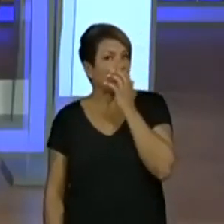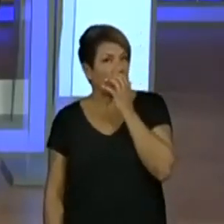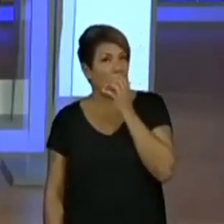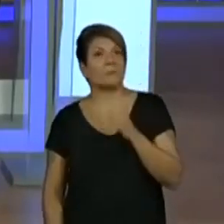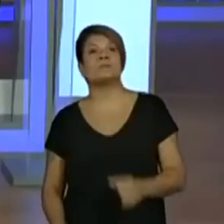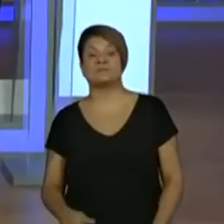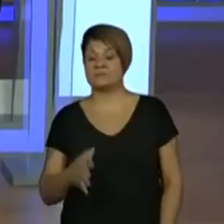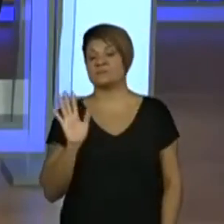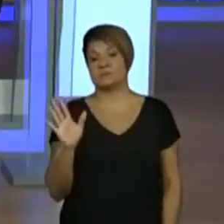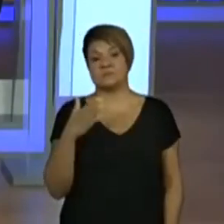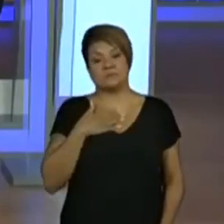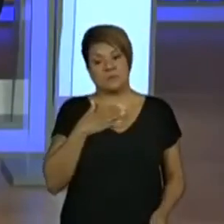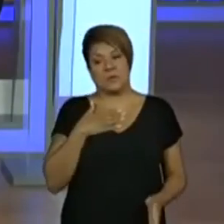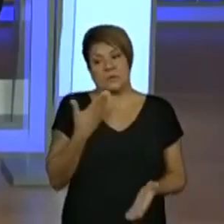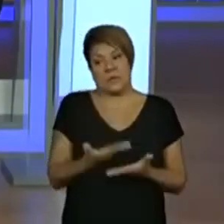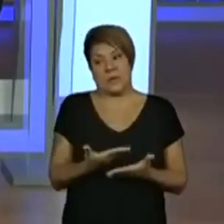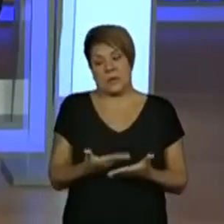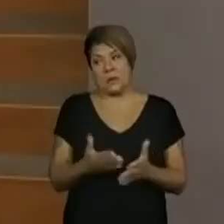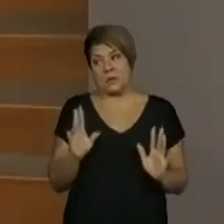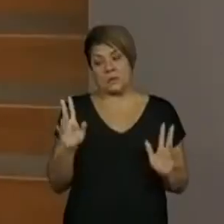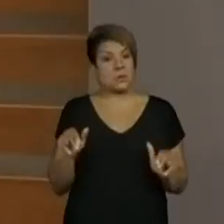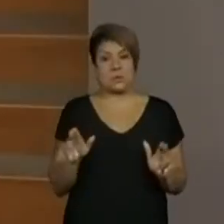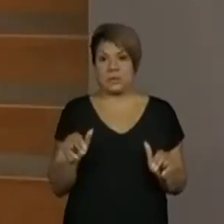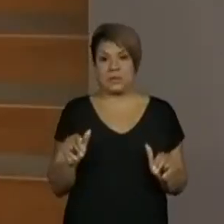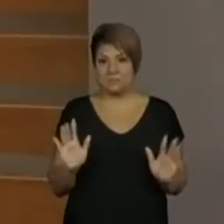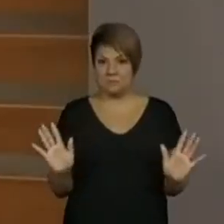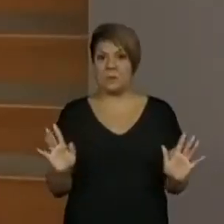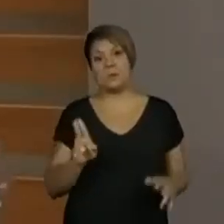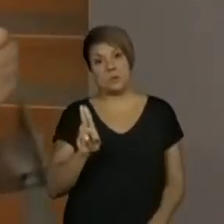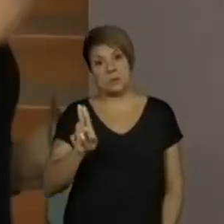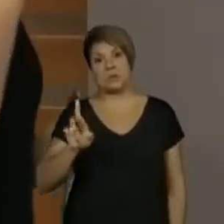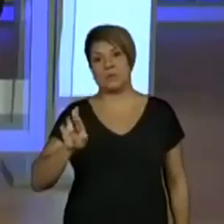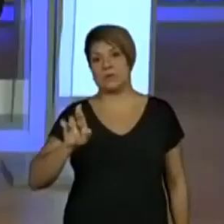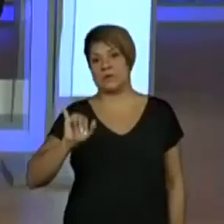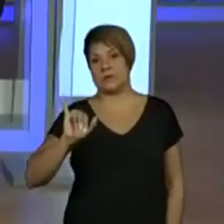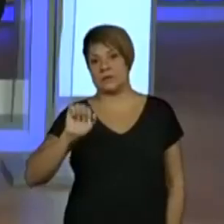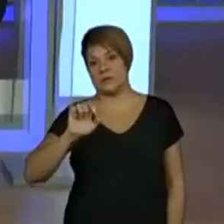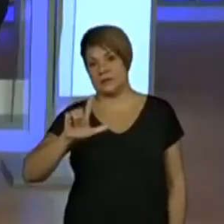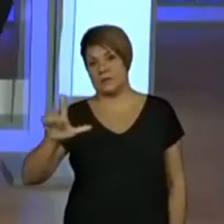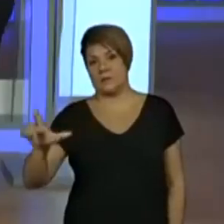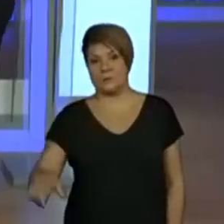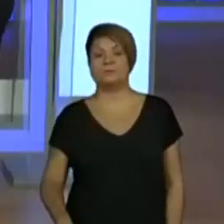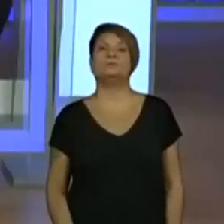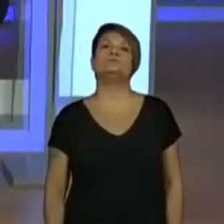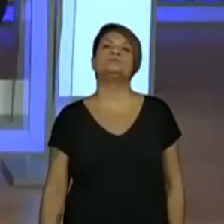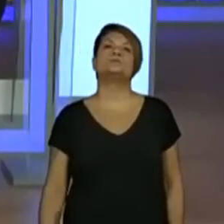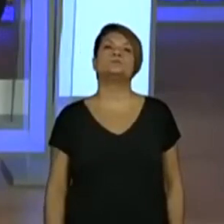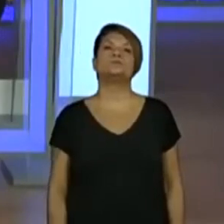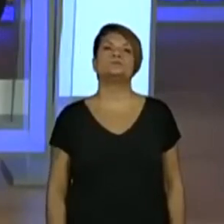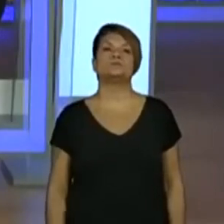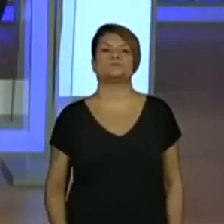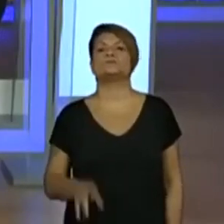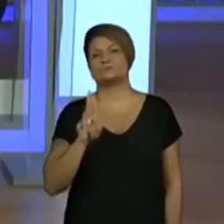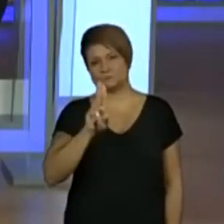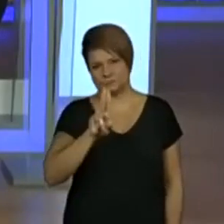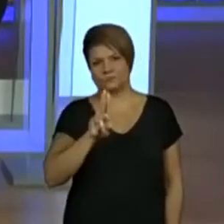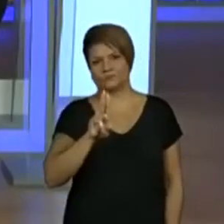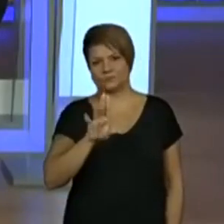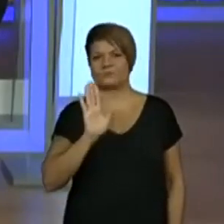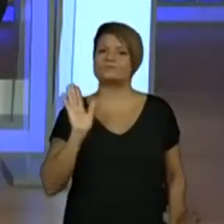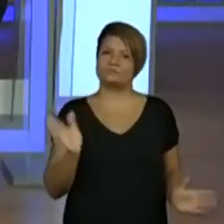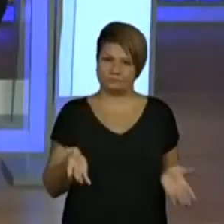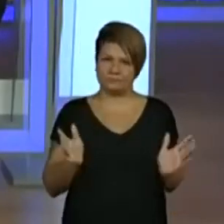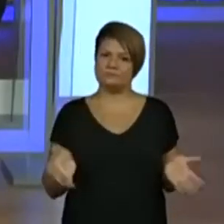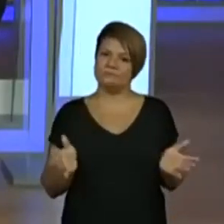Pelo menos na minha aula nunca apareceu. Sim. Então, vamos fazer a escrita desse nome. A primeira letra, vocês já falaram quando a gente lê o